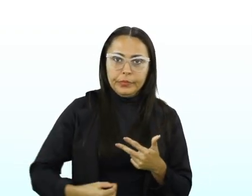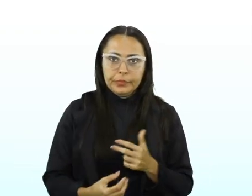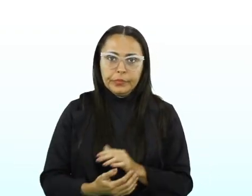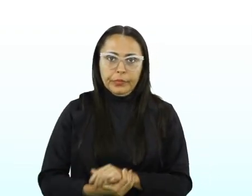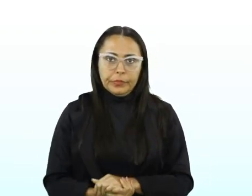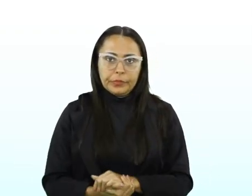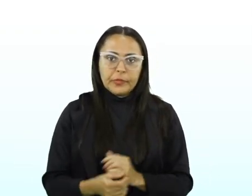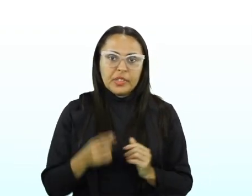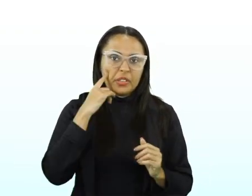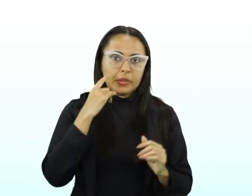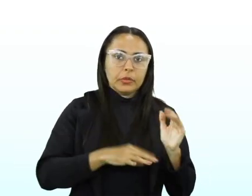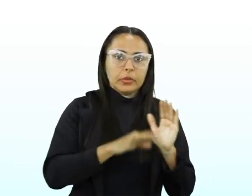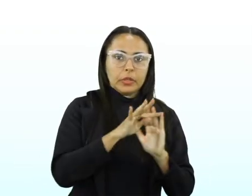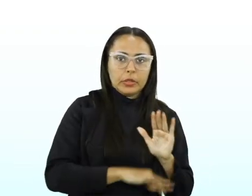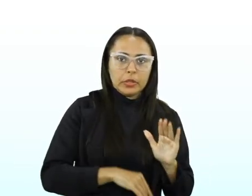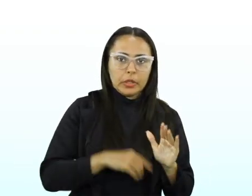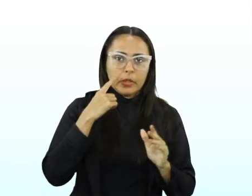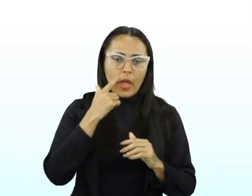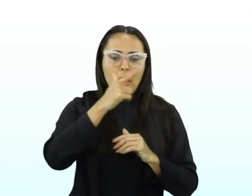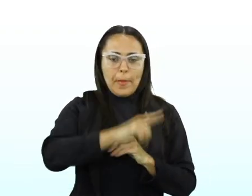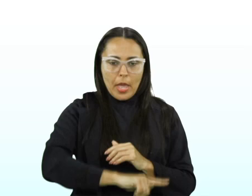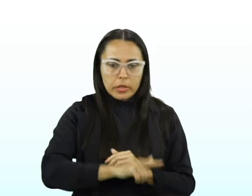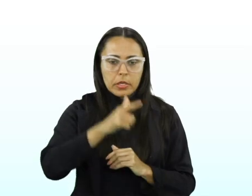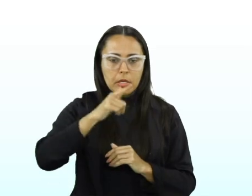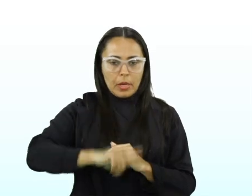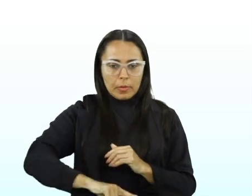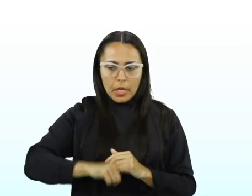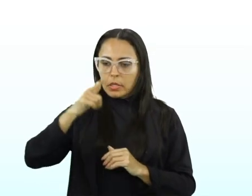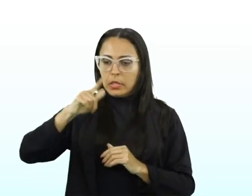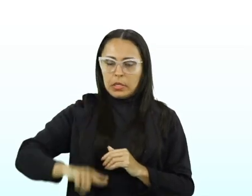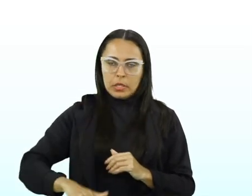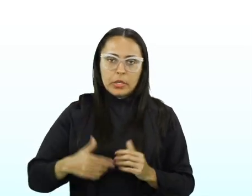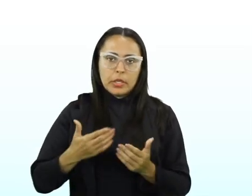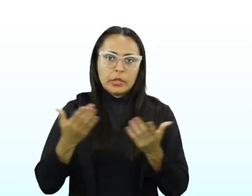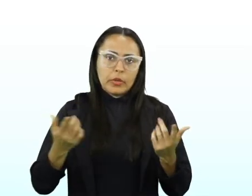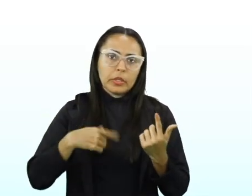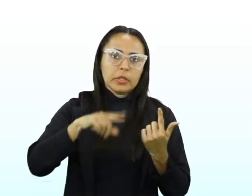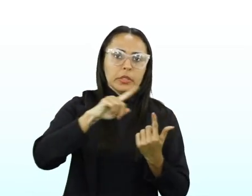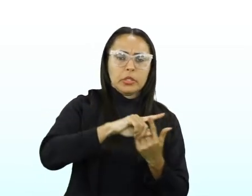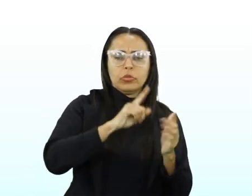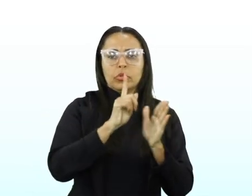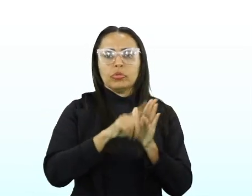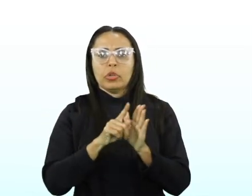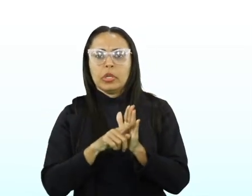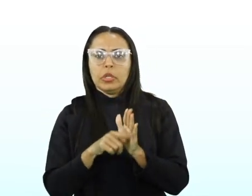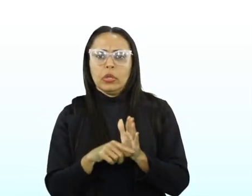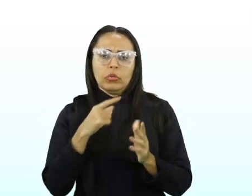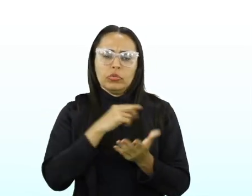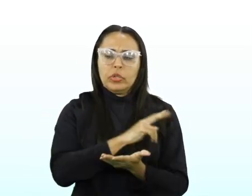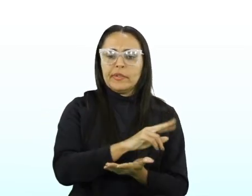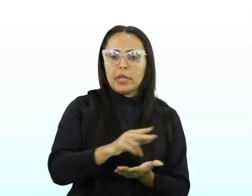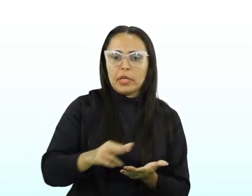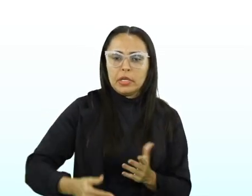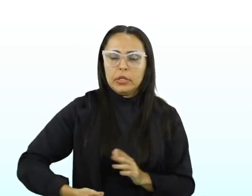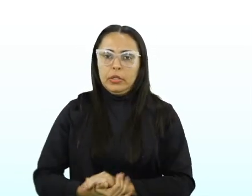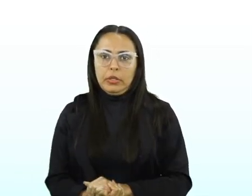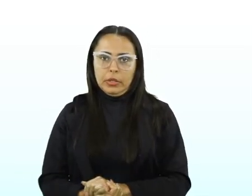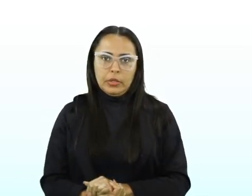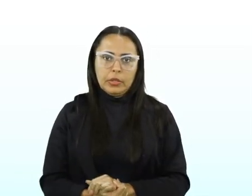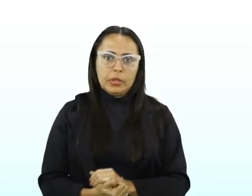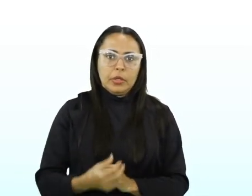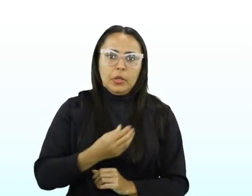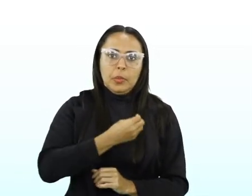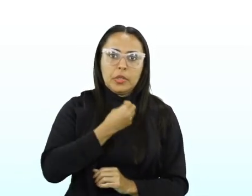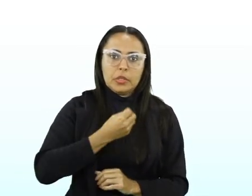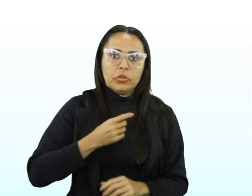Então, os textos no Enem, eles se repetem. Tanto tipos quanto gêneros. Eles usam gêneros e tipos diversos. Mas existem